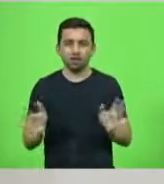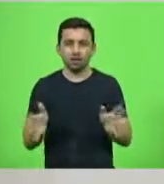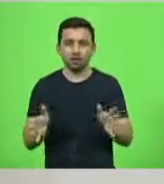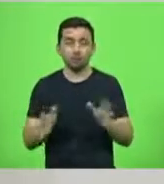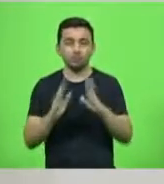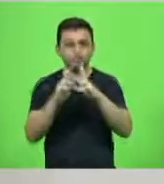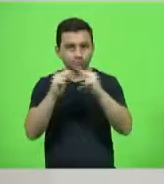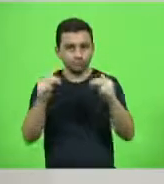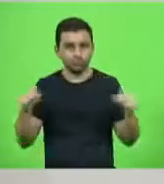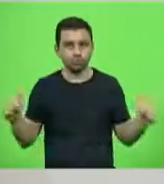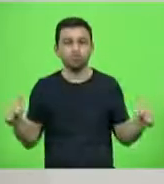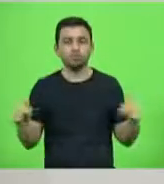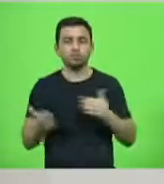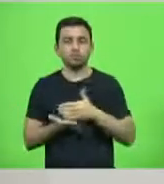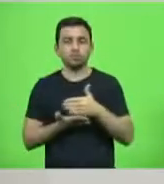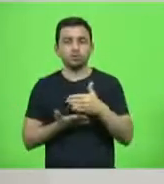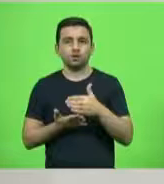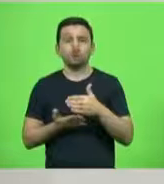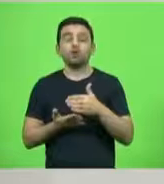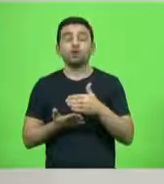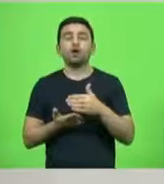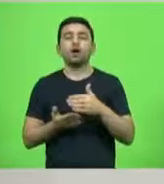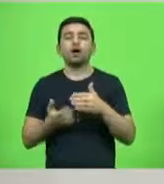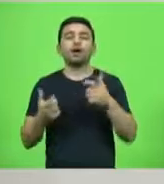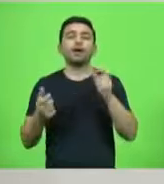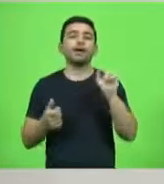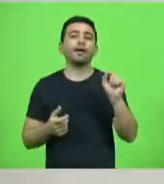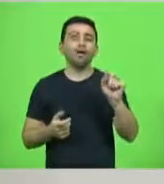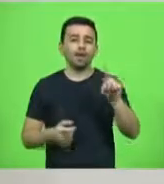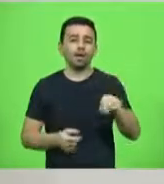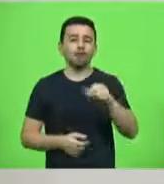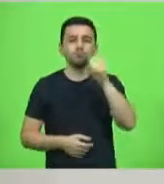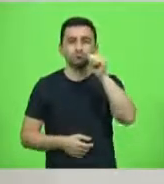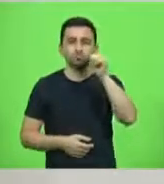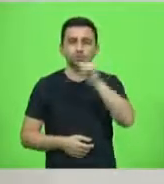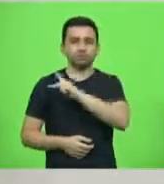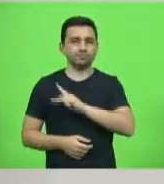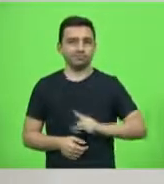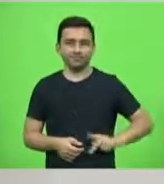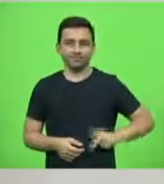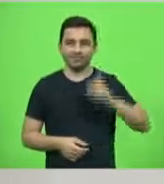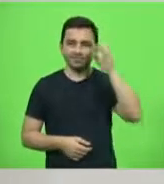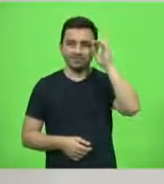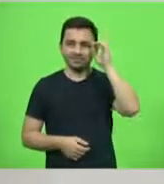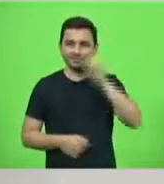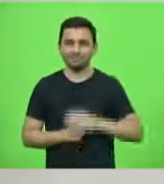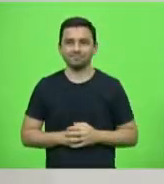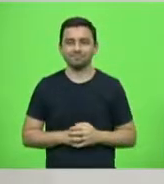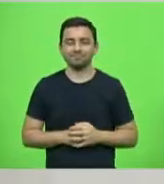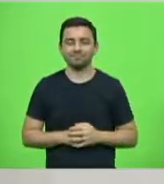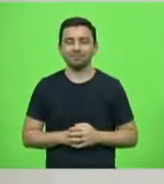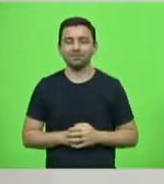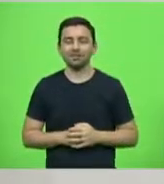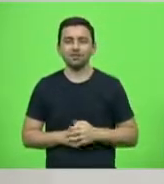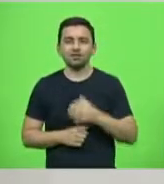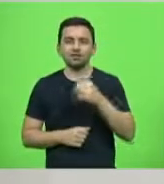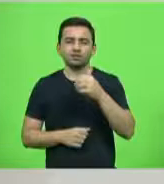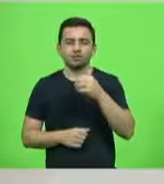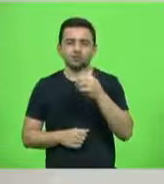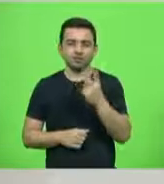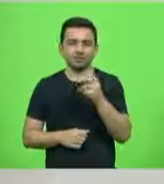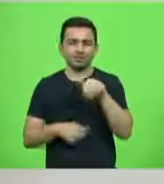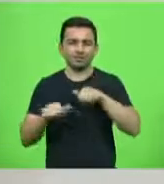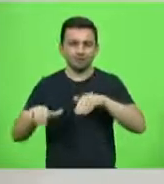Programa iniciado, criado pela nossa presidenta Dilma. Em 2 de setembro de 2011, durante o